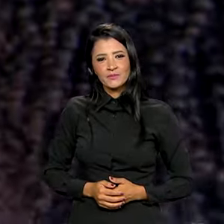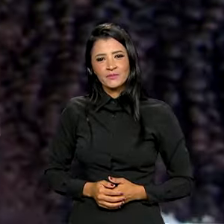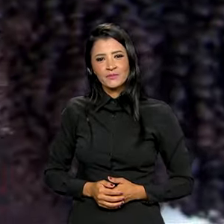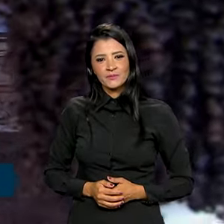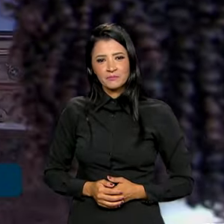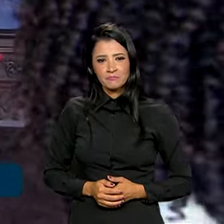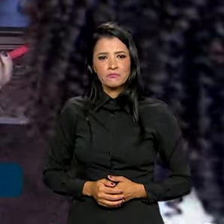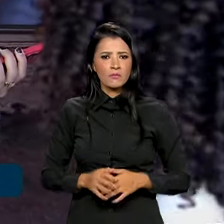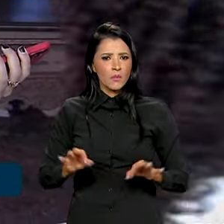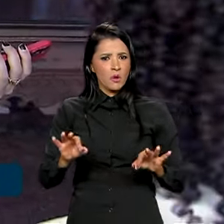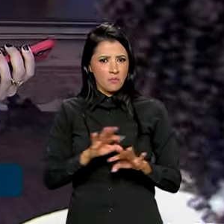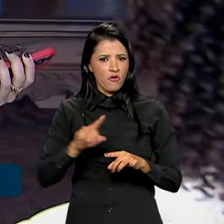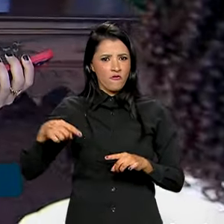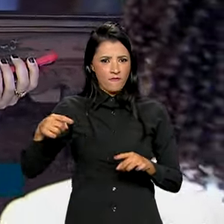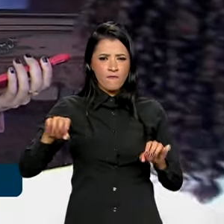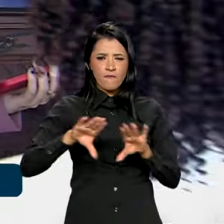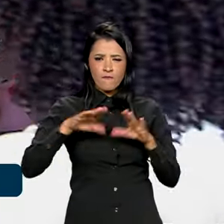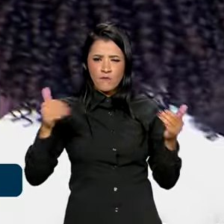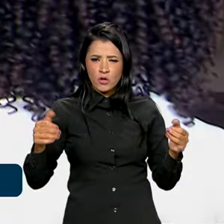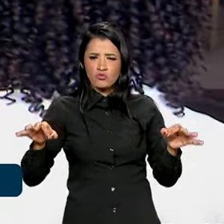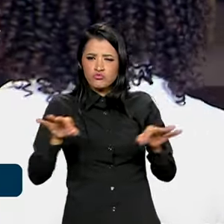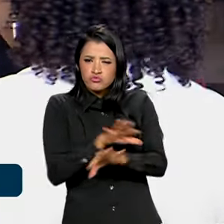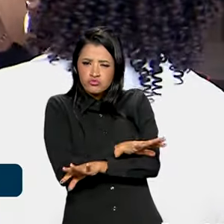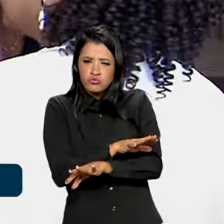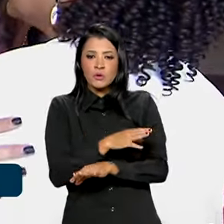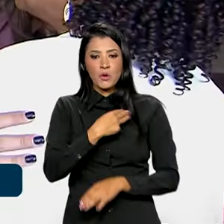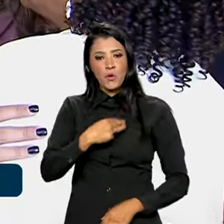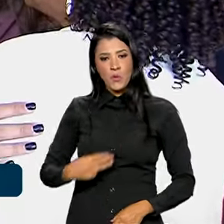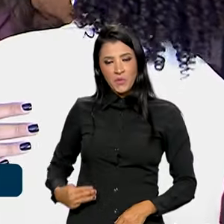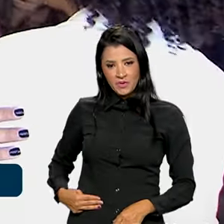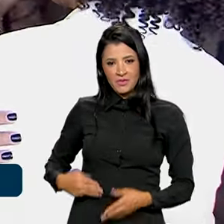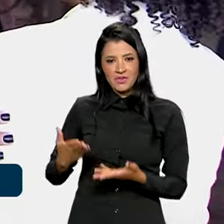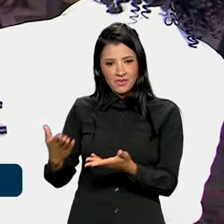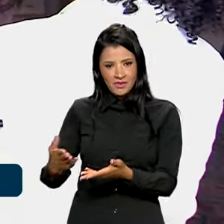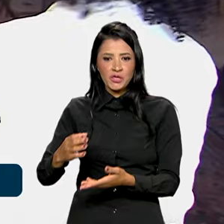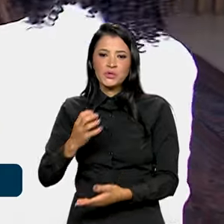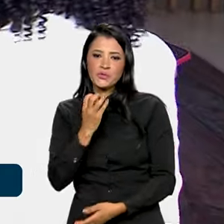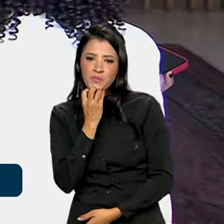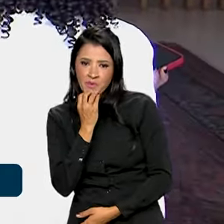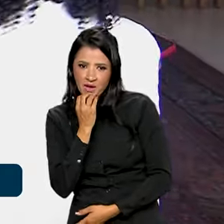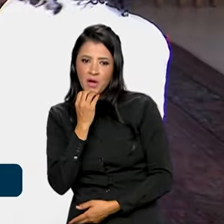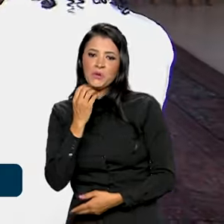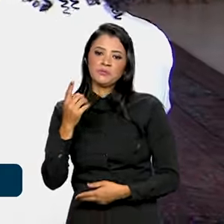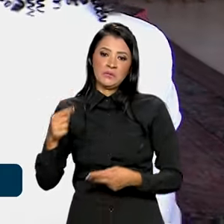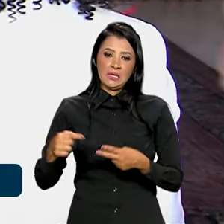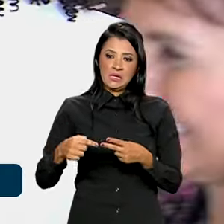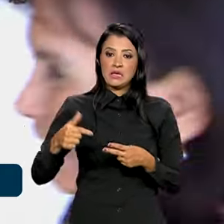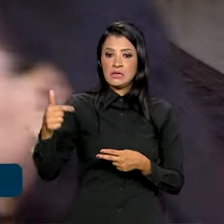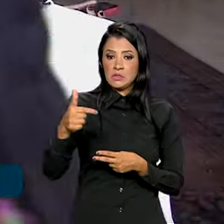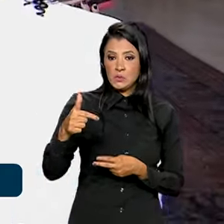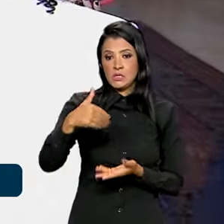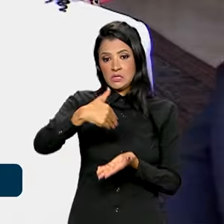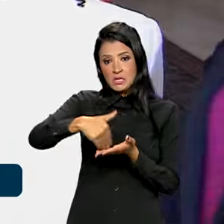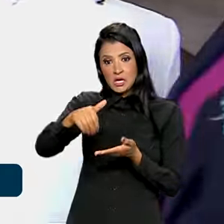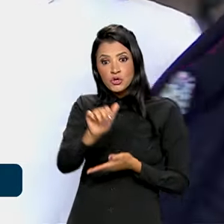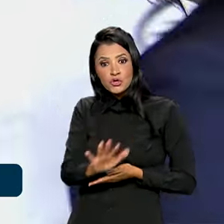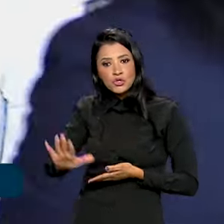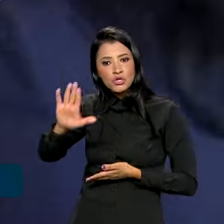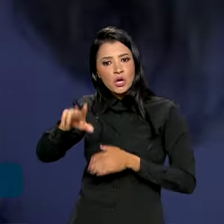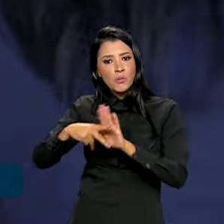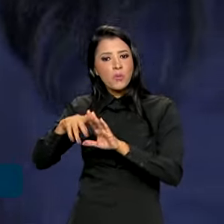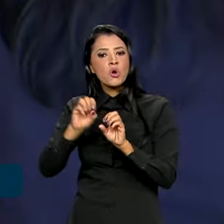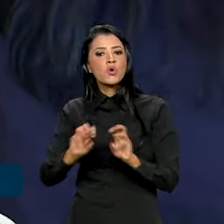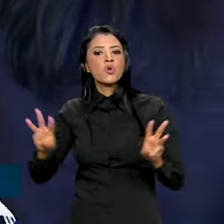Após o evento, o ministro Mauro Vieira e a vice-secretária-geral da